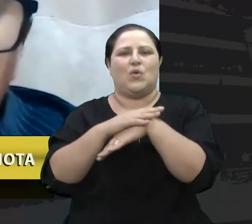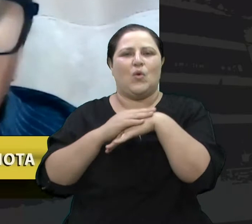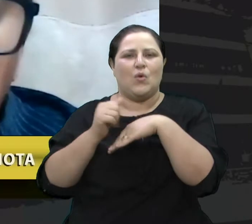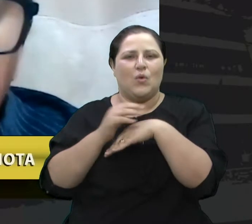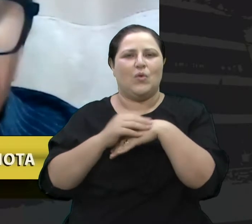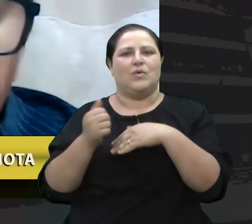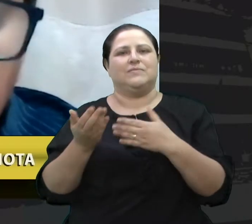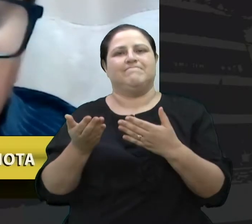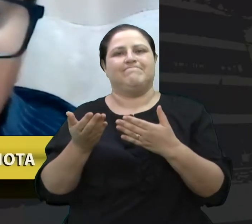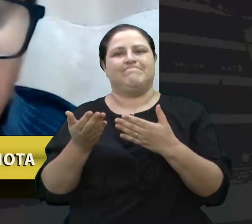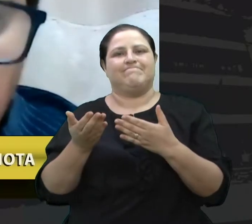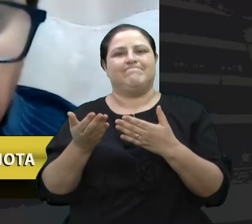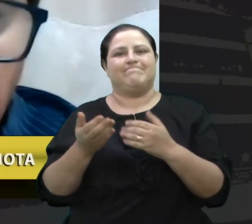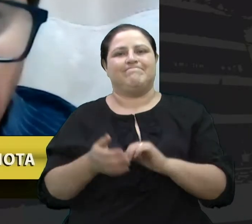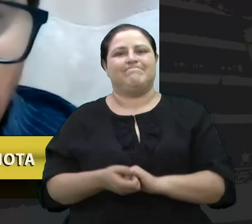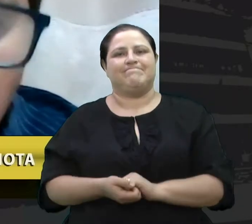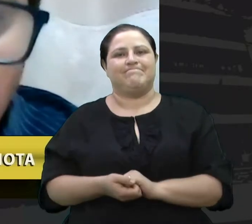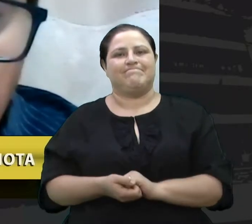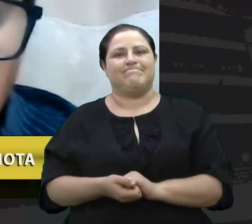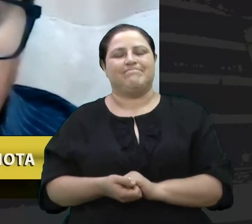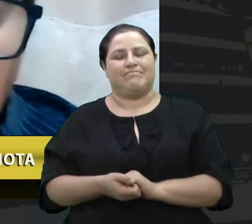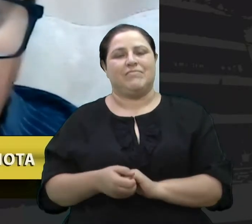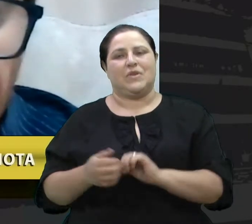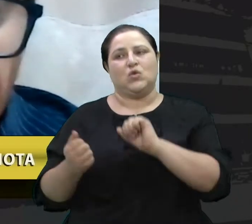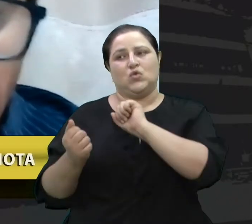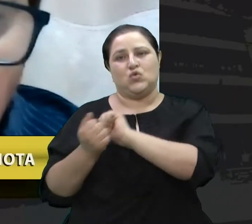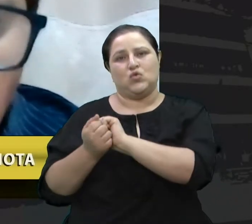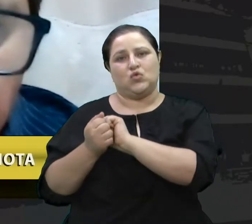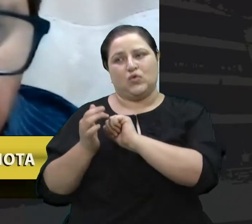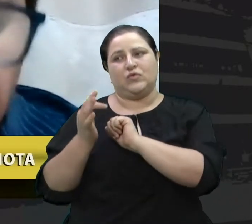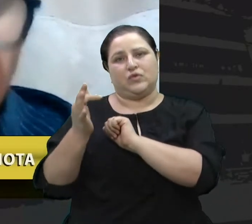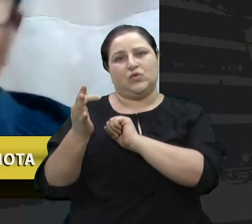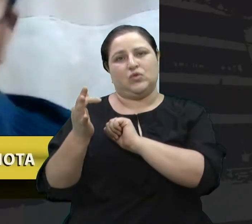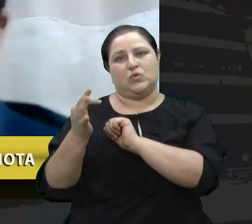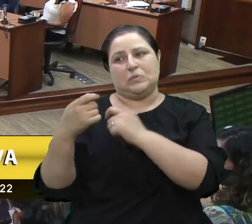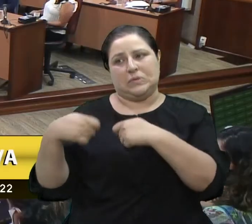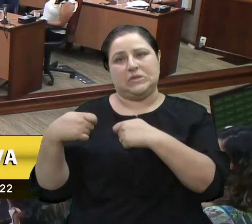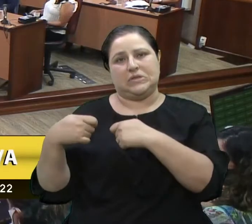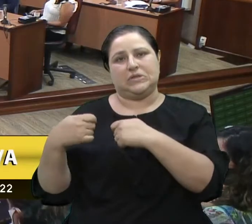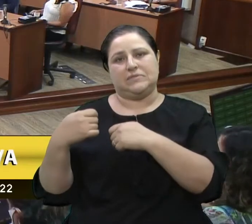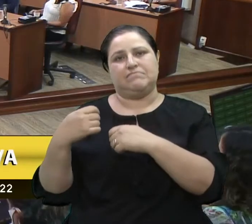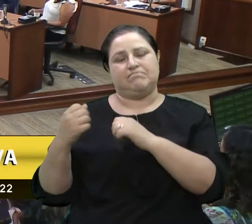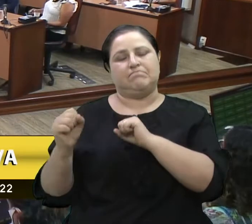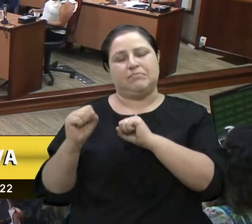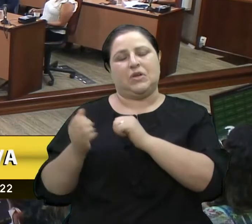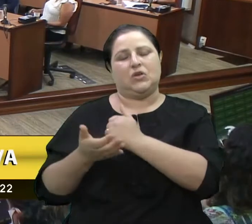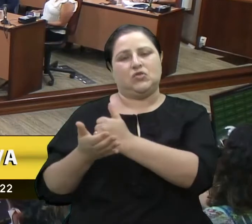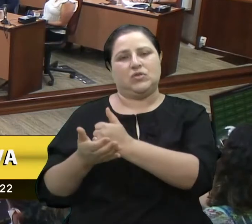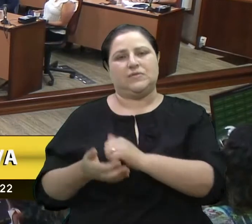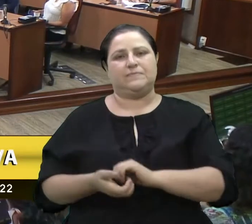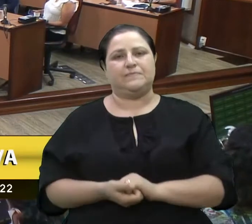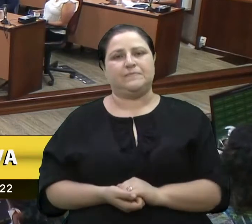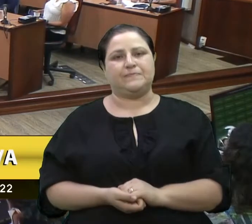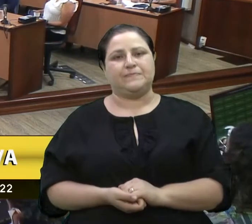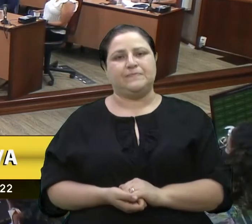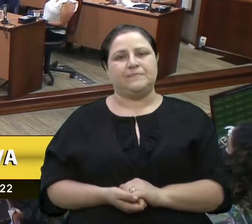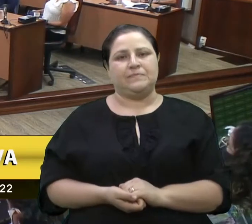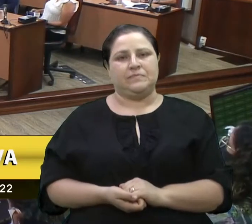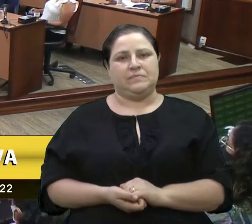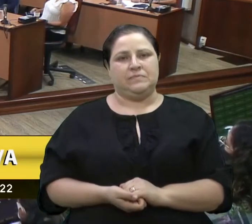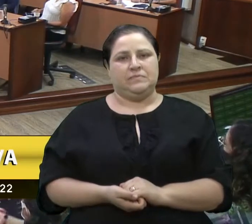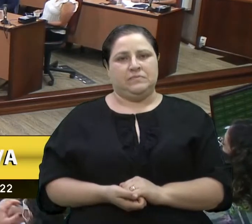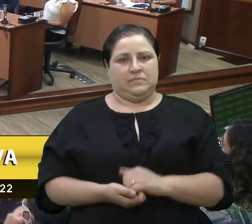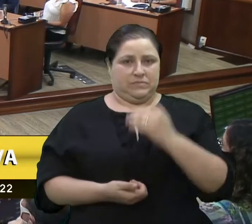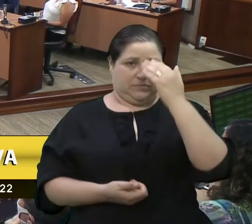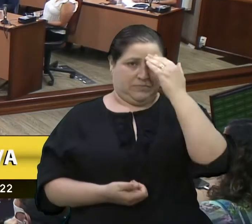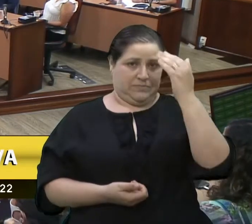e estamos juntos para o que der e vier. Era isso. Uma parte, possível, vereador. Obrigado, vereador Fantinel.